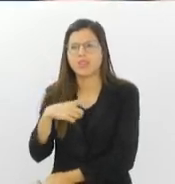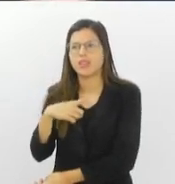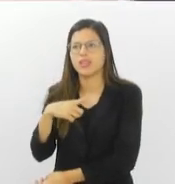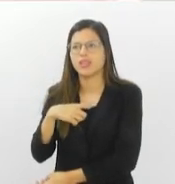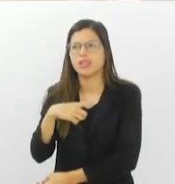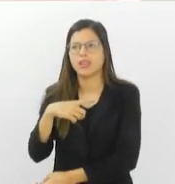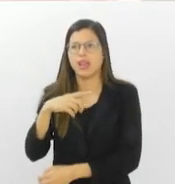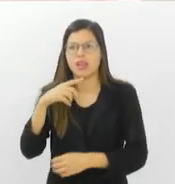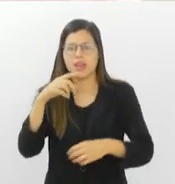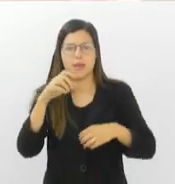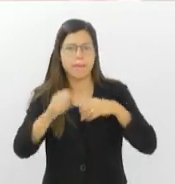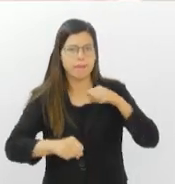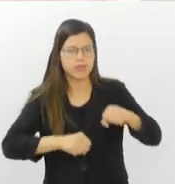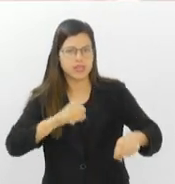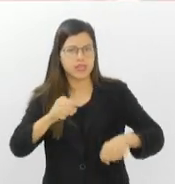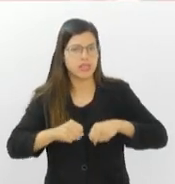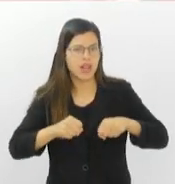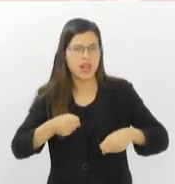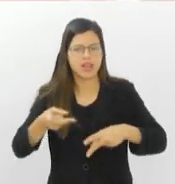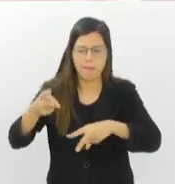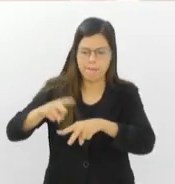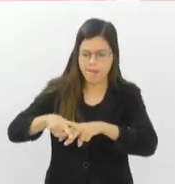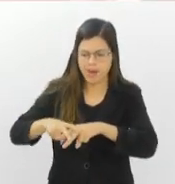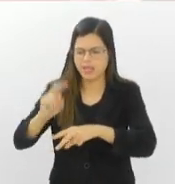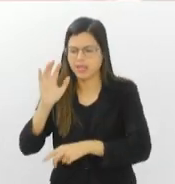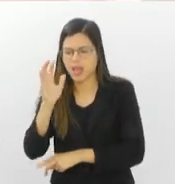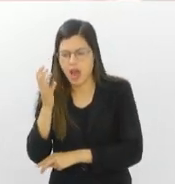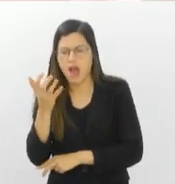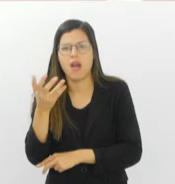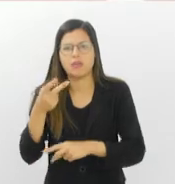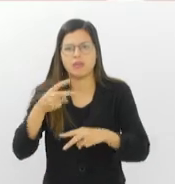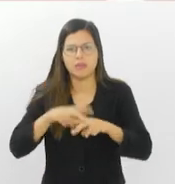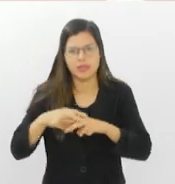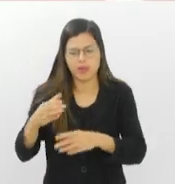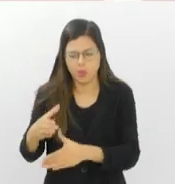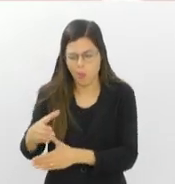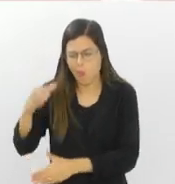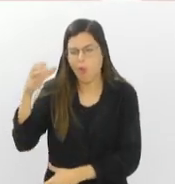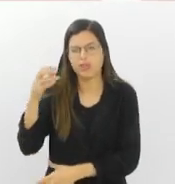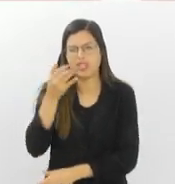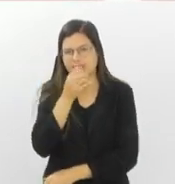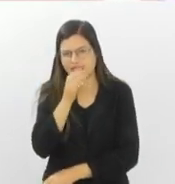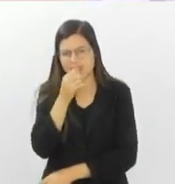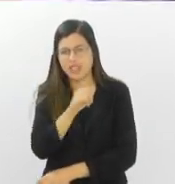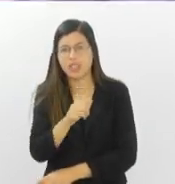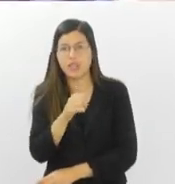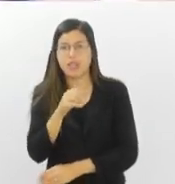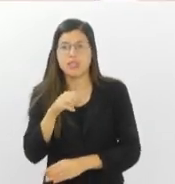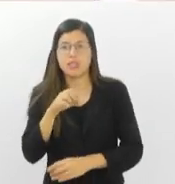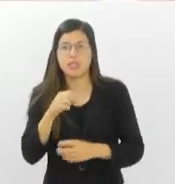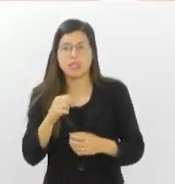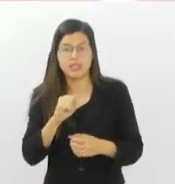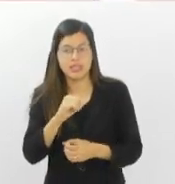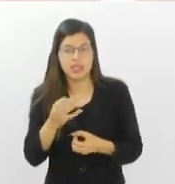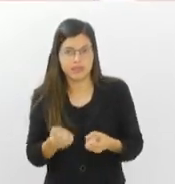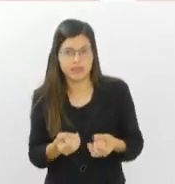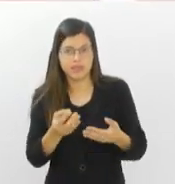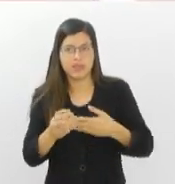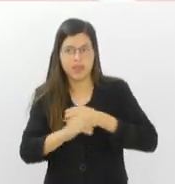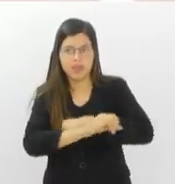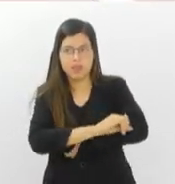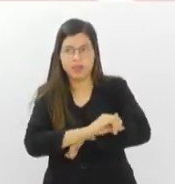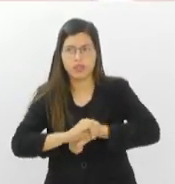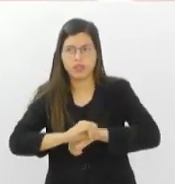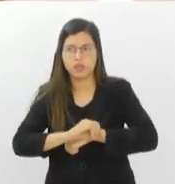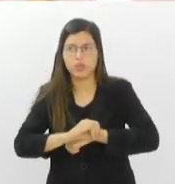árvores, né? E que se a gente der o mínimo, né? Um mínimo de incentivo, de infraestrutura as pessoas com certeza